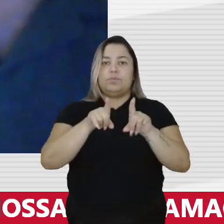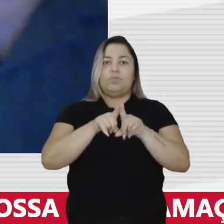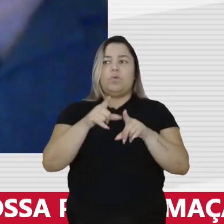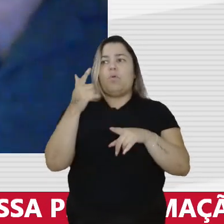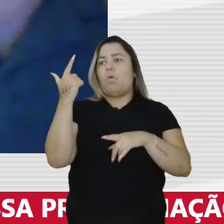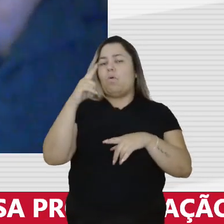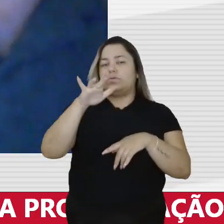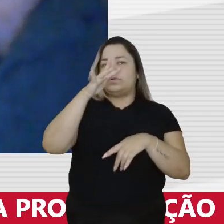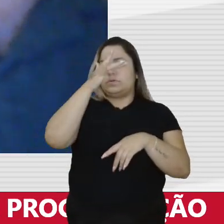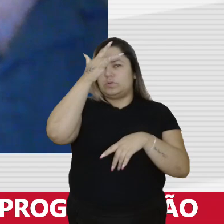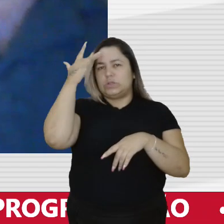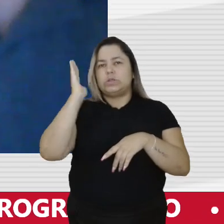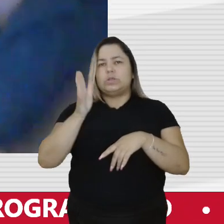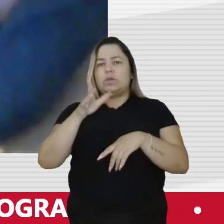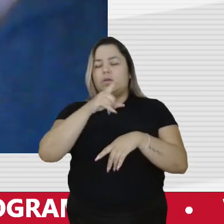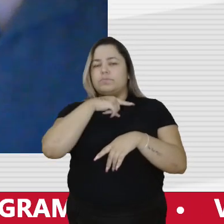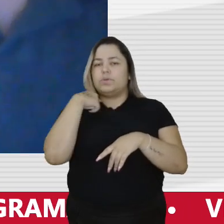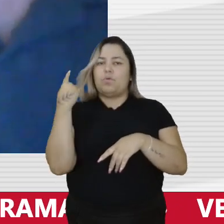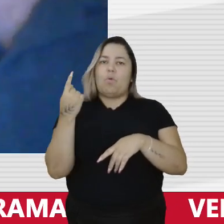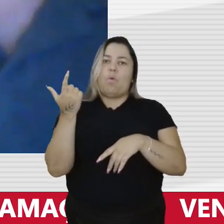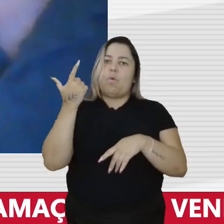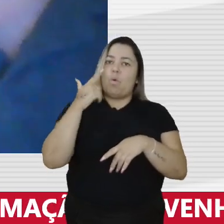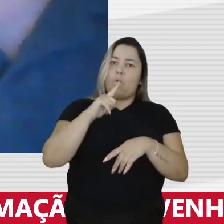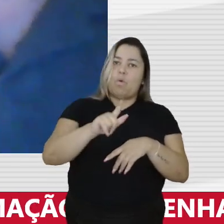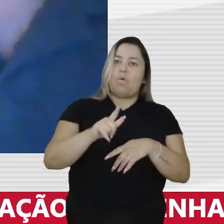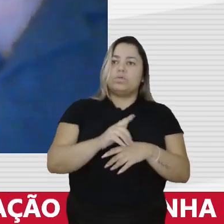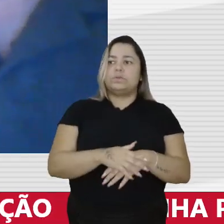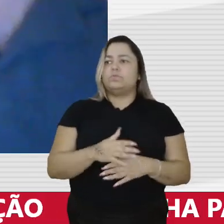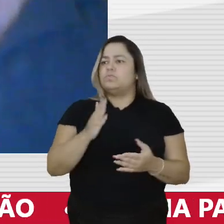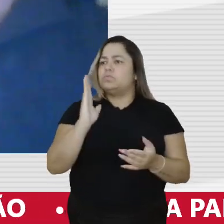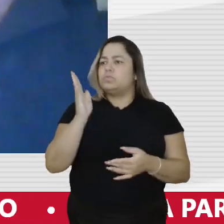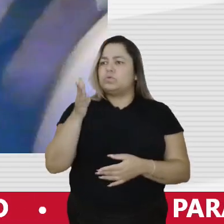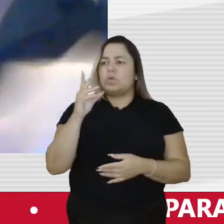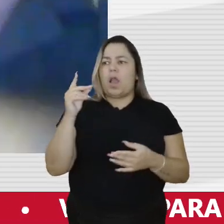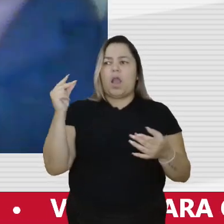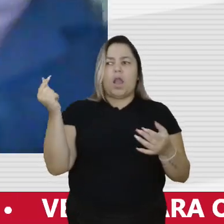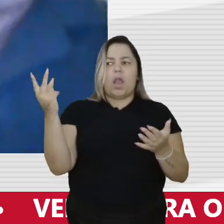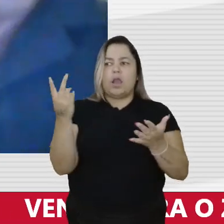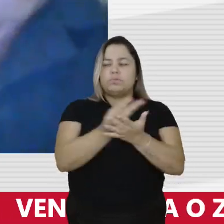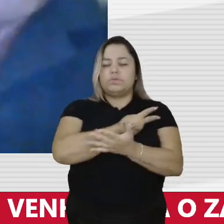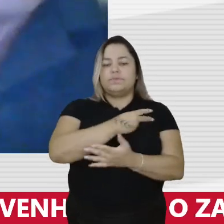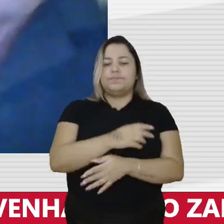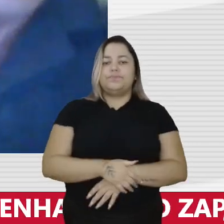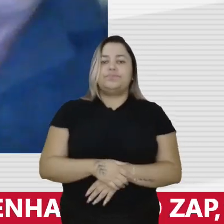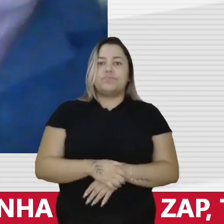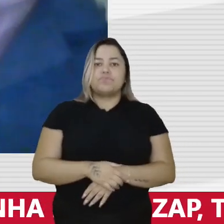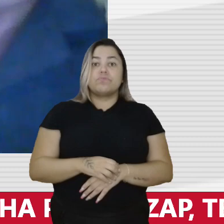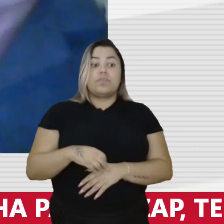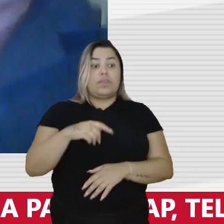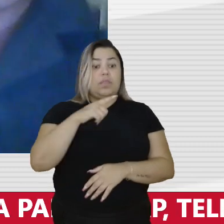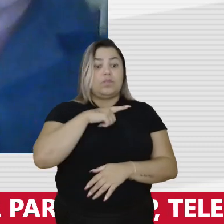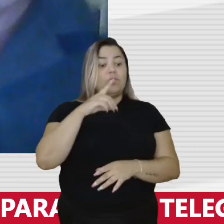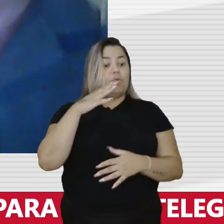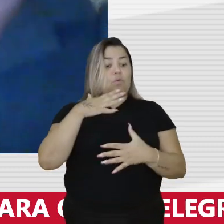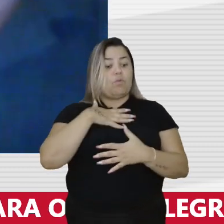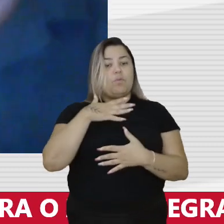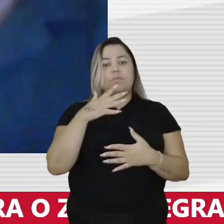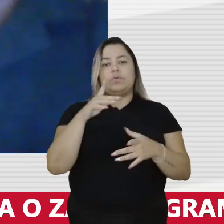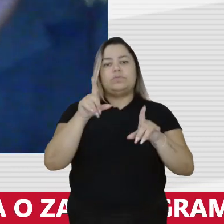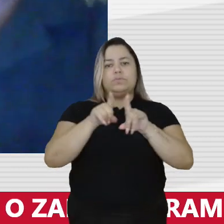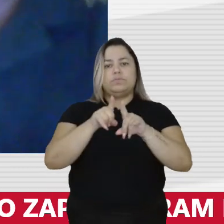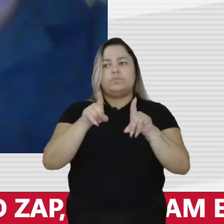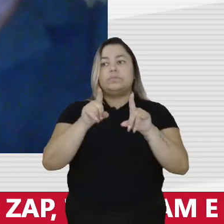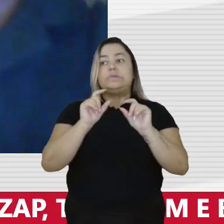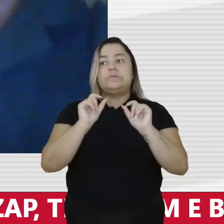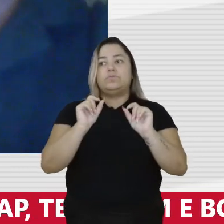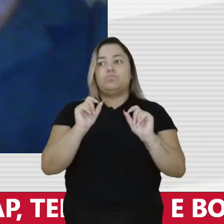faleceram e outros já e os fatos já passaram, mas nós ainda temos corpos a serem localizados e enterrados.